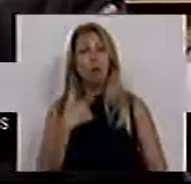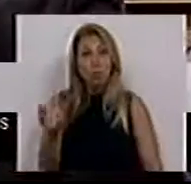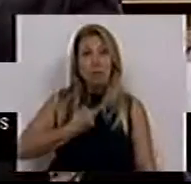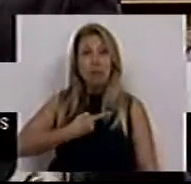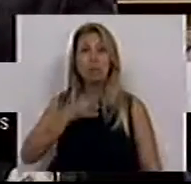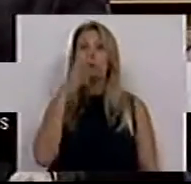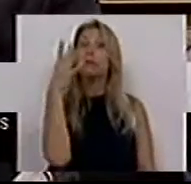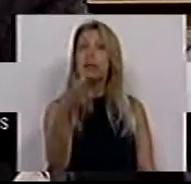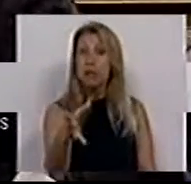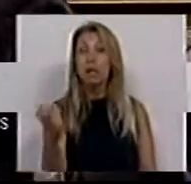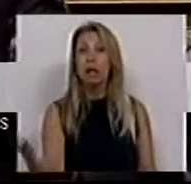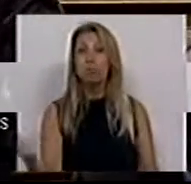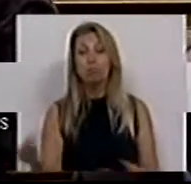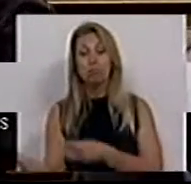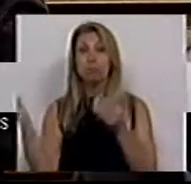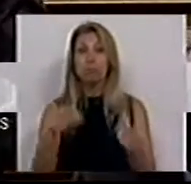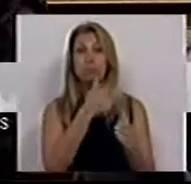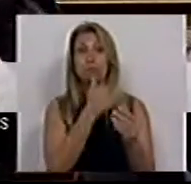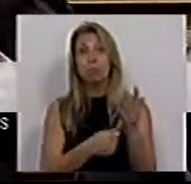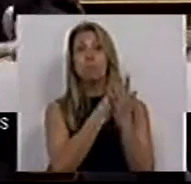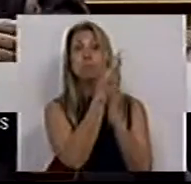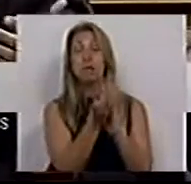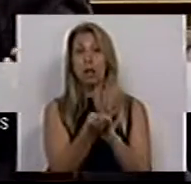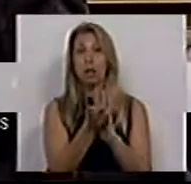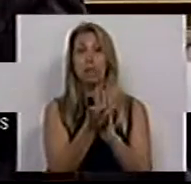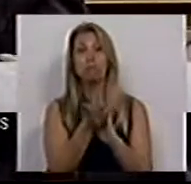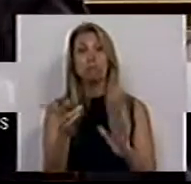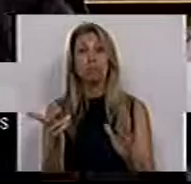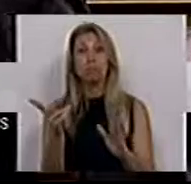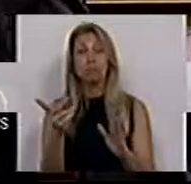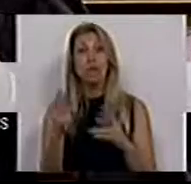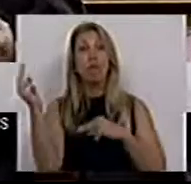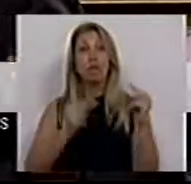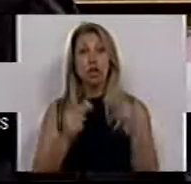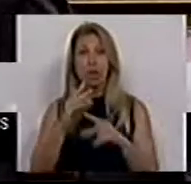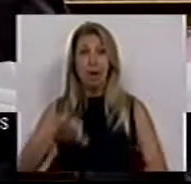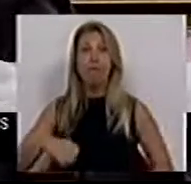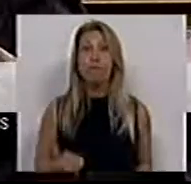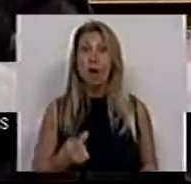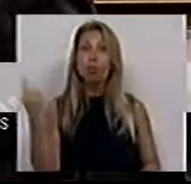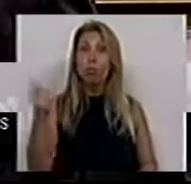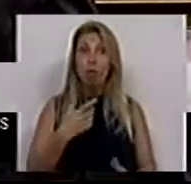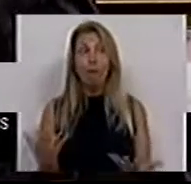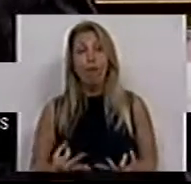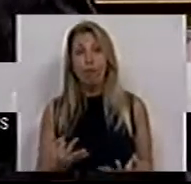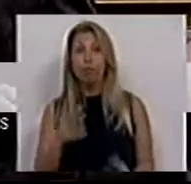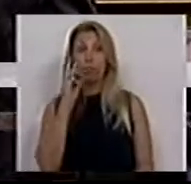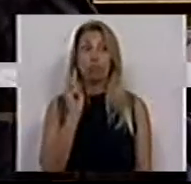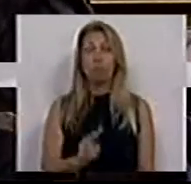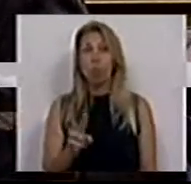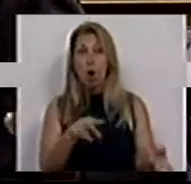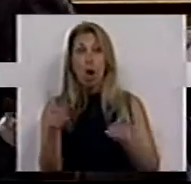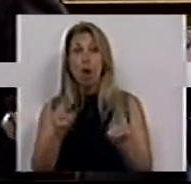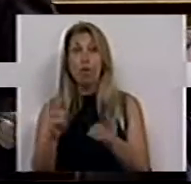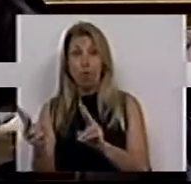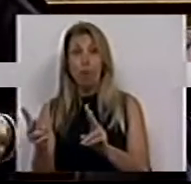nesta apresentação das medidas da fiscalidade verde, nós de facto vemos uma reforma da fiscalidade que ainda está